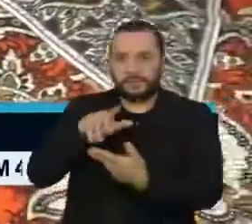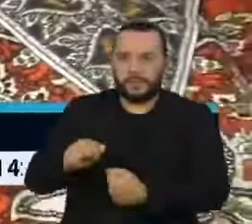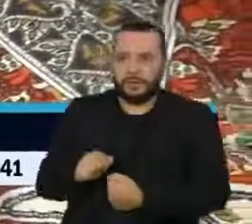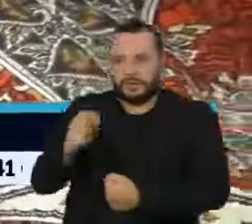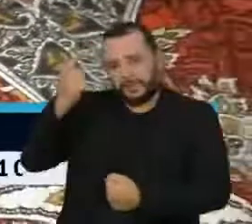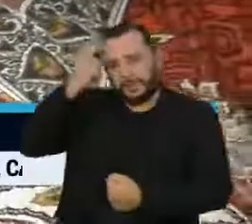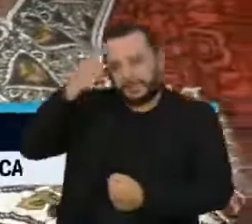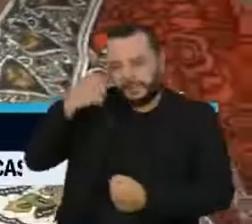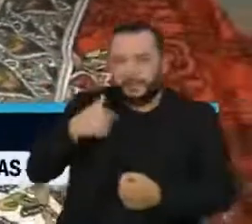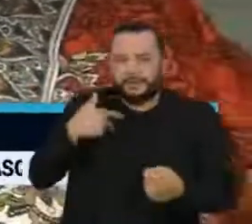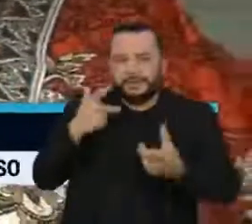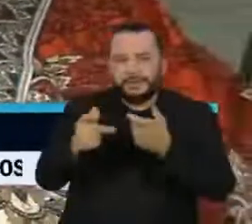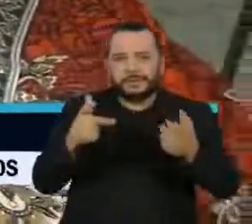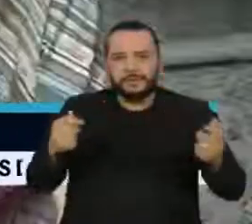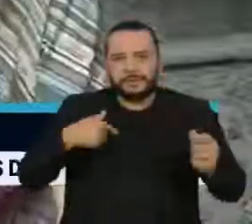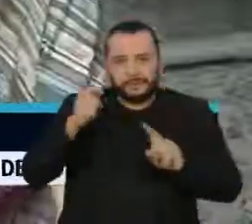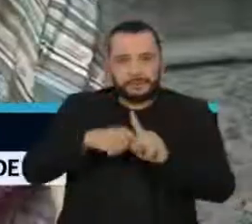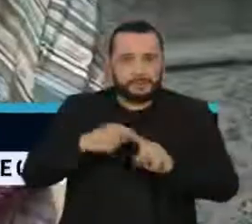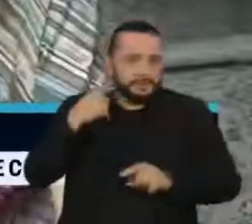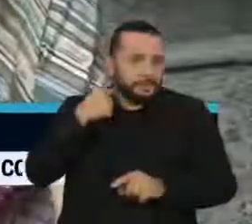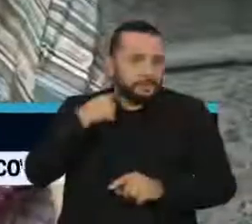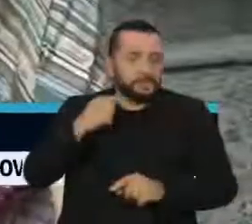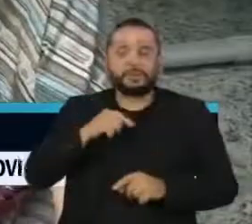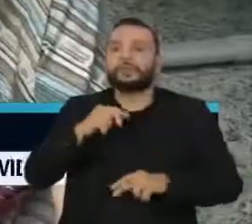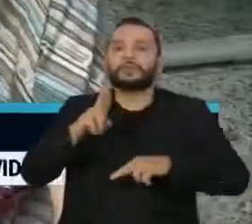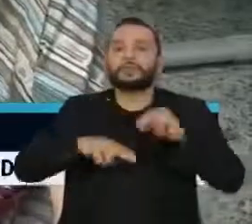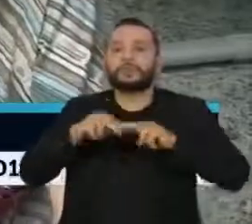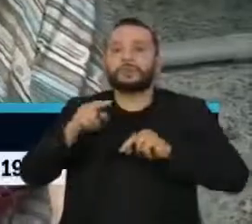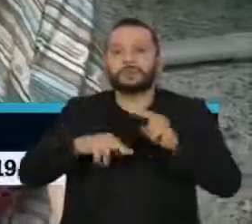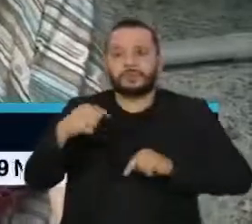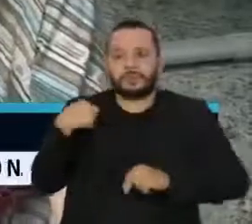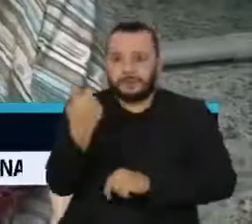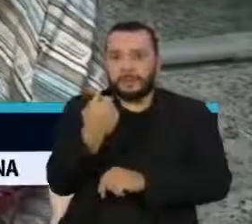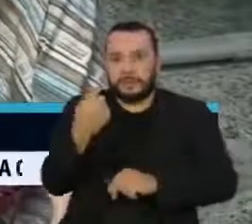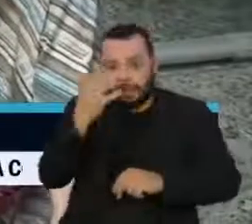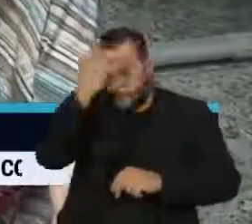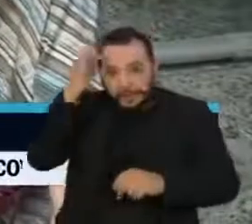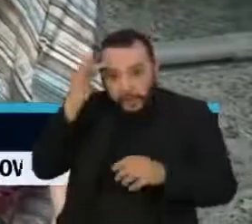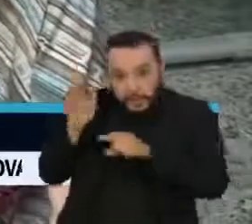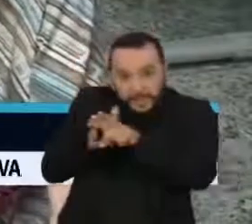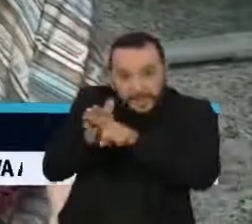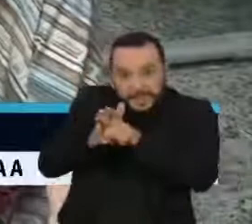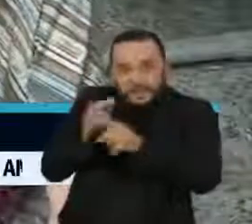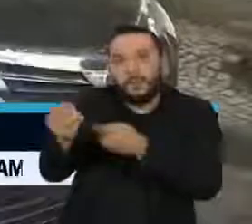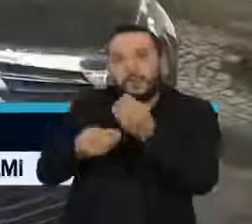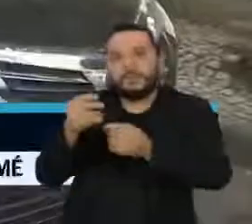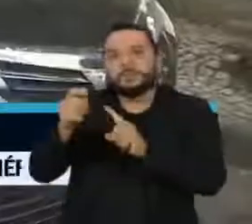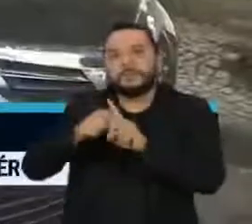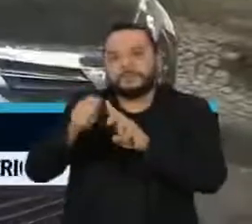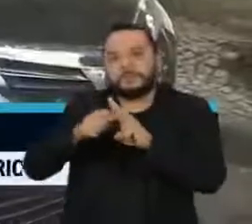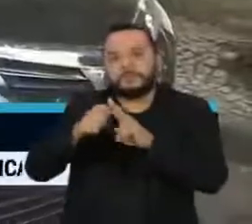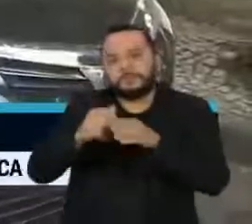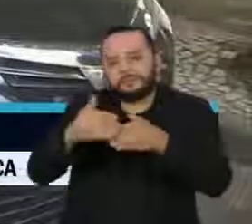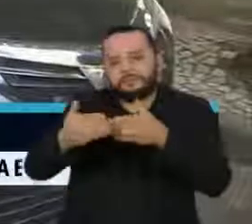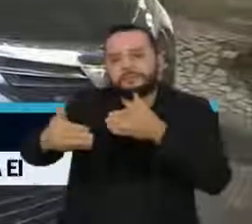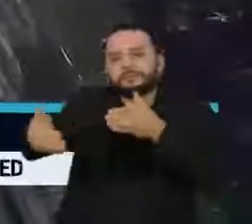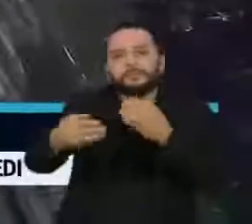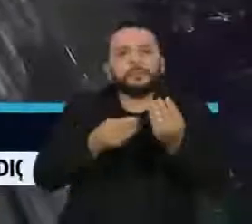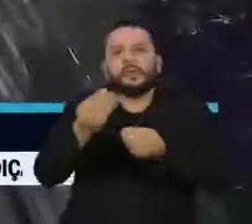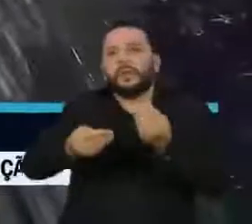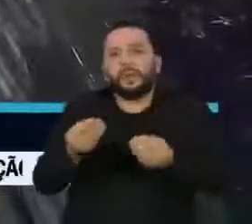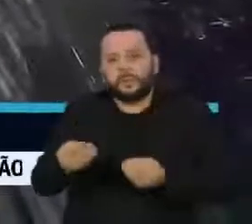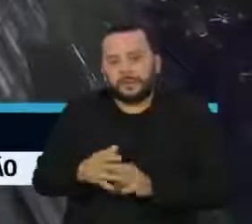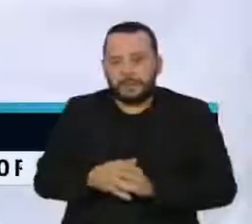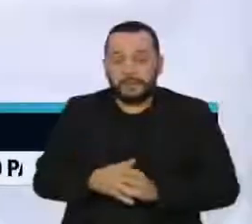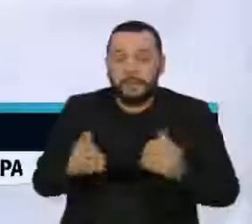Considerando a vacinação de maio e junho, os pesquisadores também fizeram uma estimativa para os próximos meses. Considerando que hoje